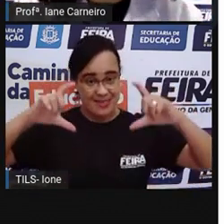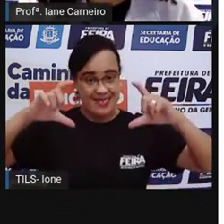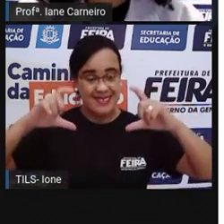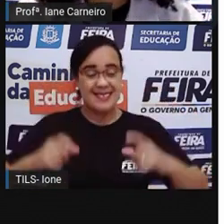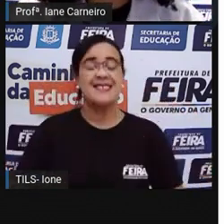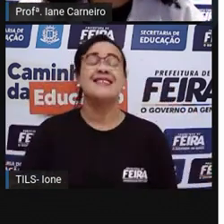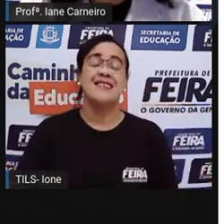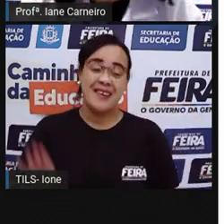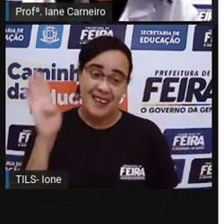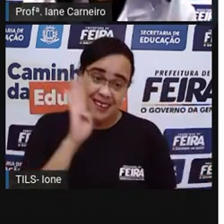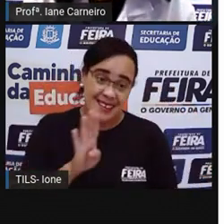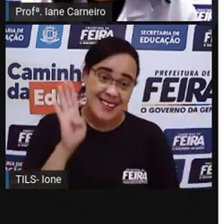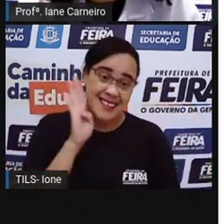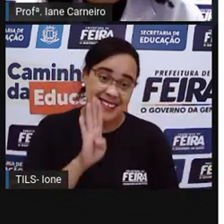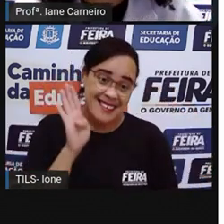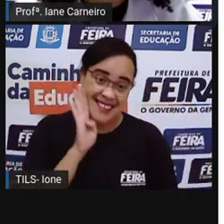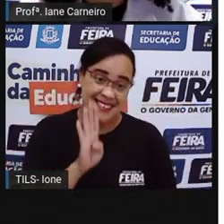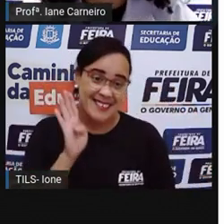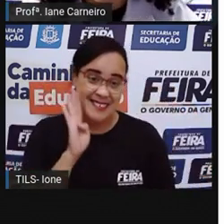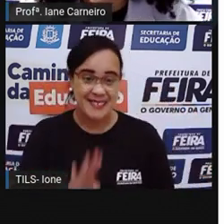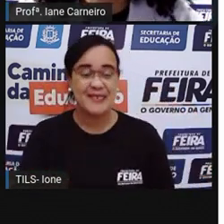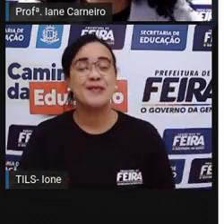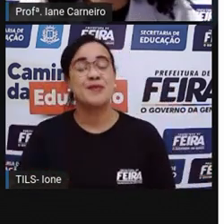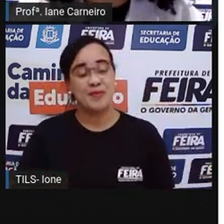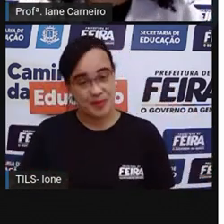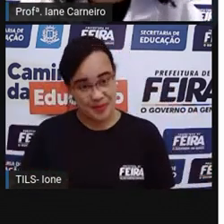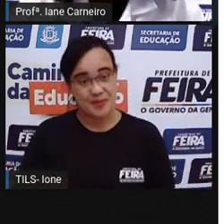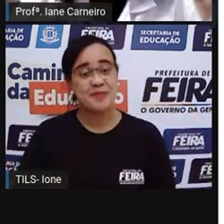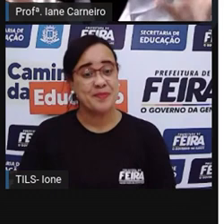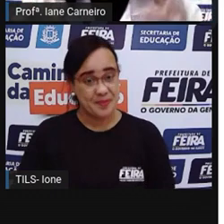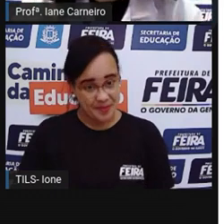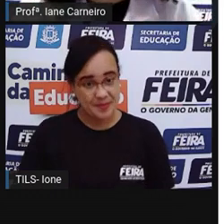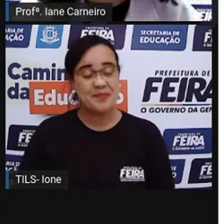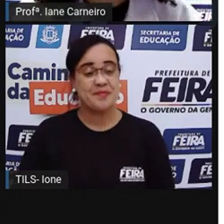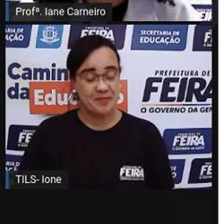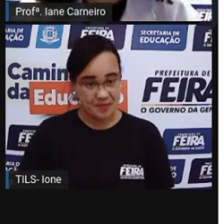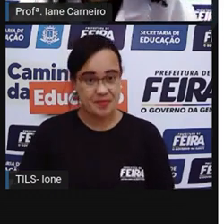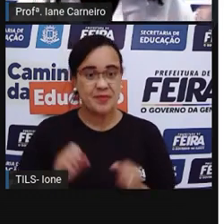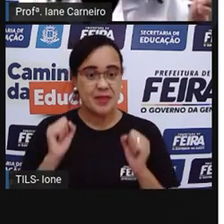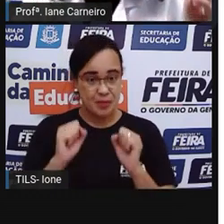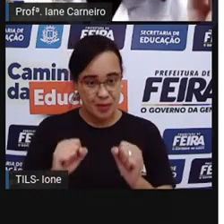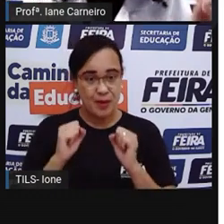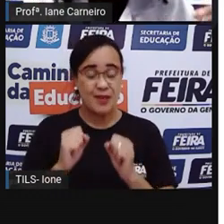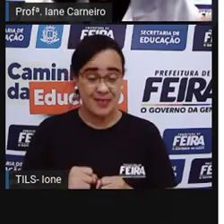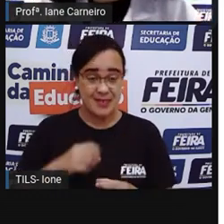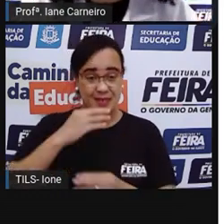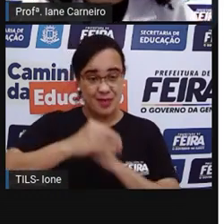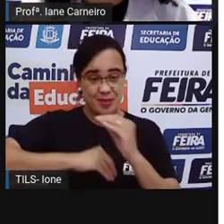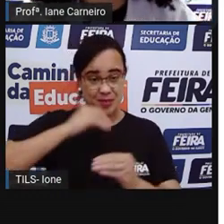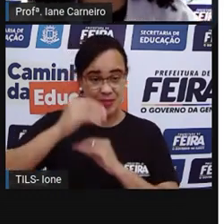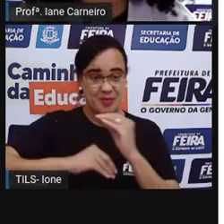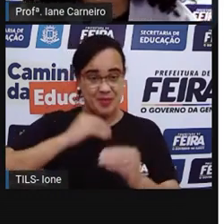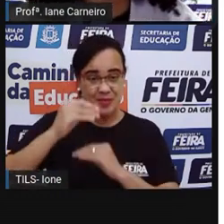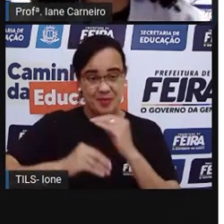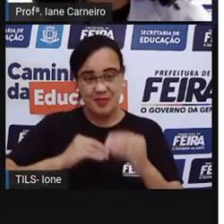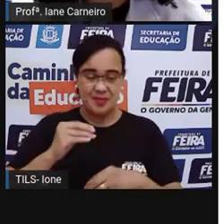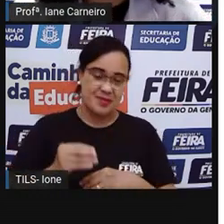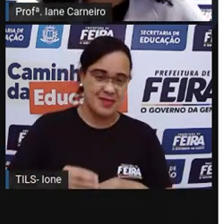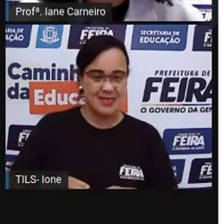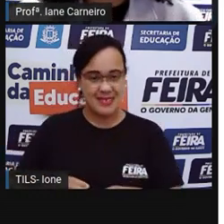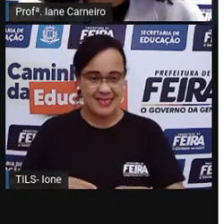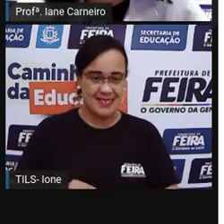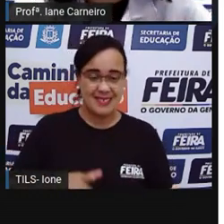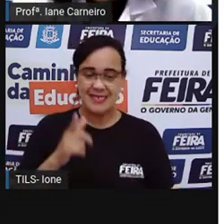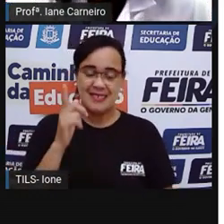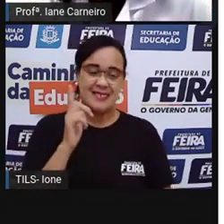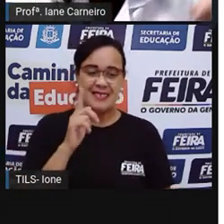é bem bacana, né? Se você tiver aquela piscininha de criança em casa, você bota um pouquinho de sabão e aí a criança fica dentro da piscininha. E aí com o